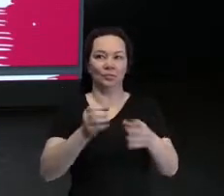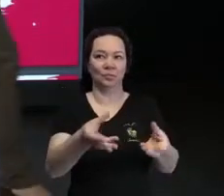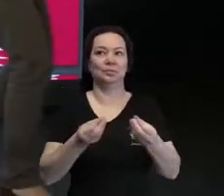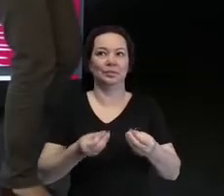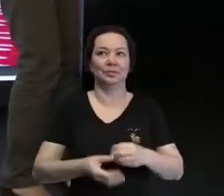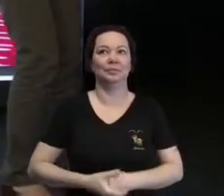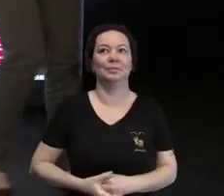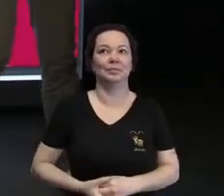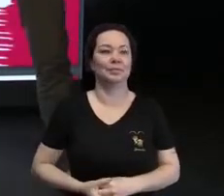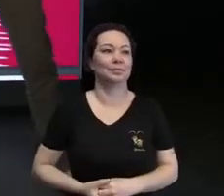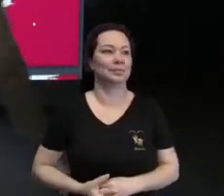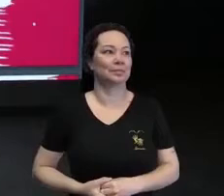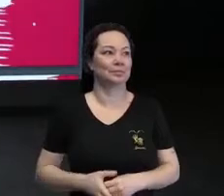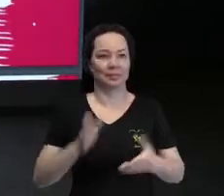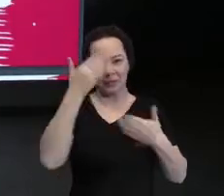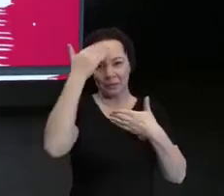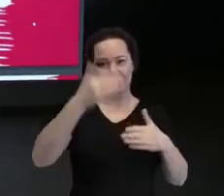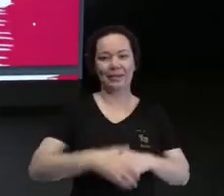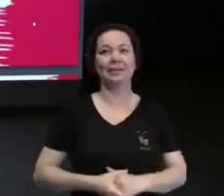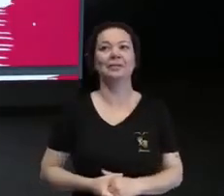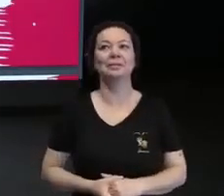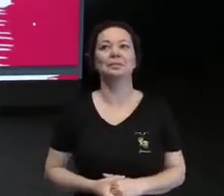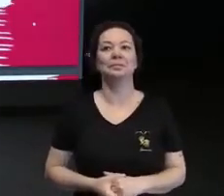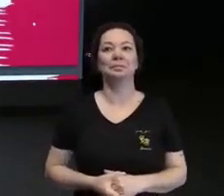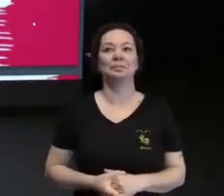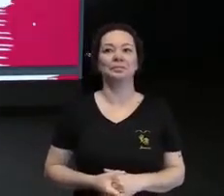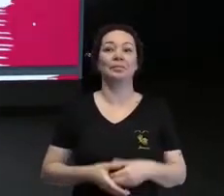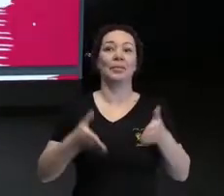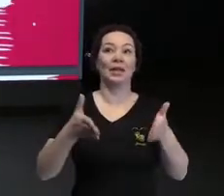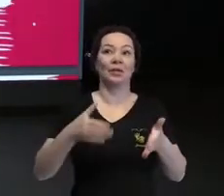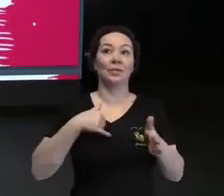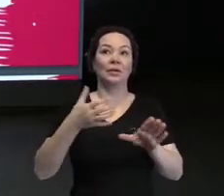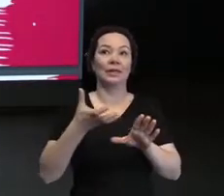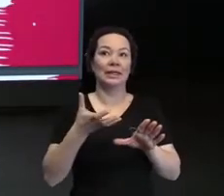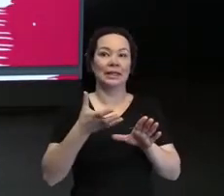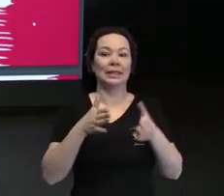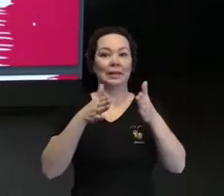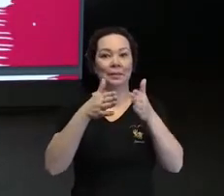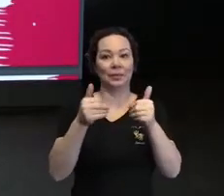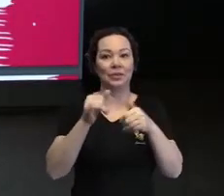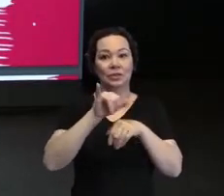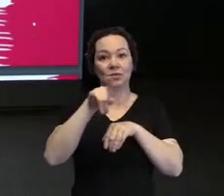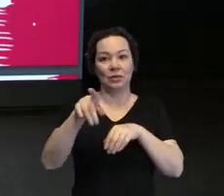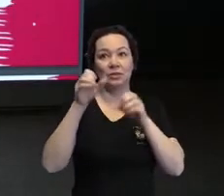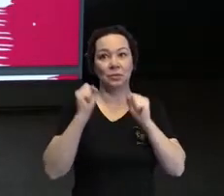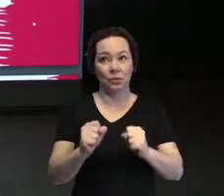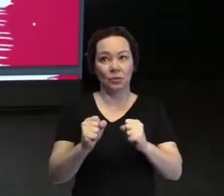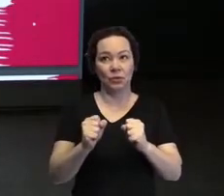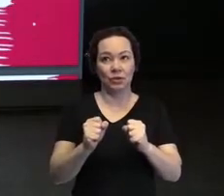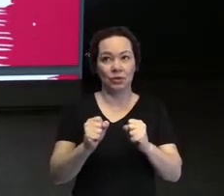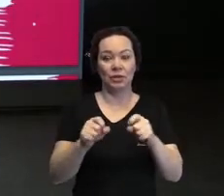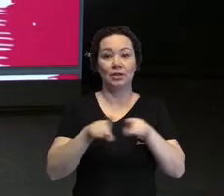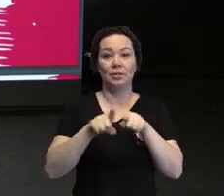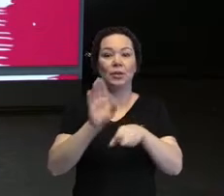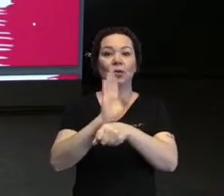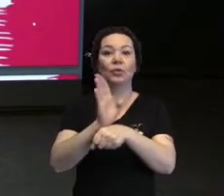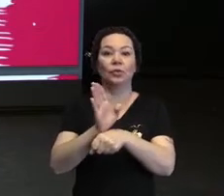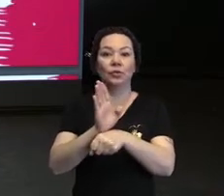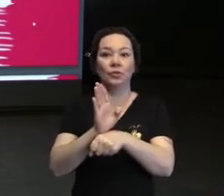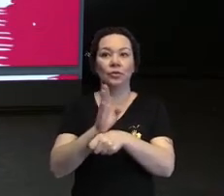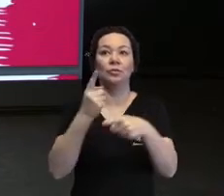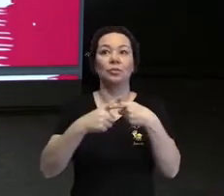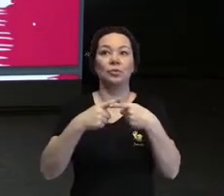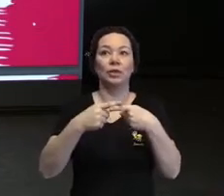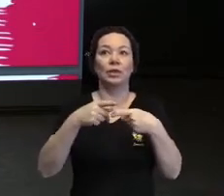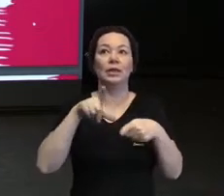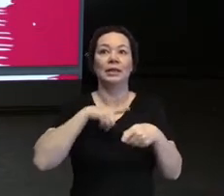queria, ele aqui, obrigada, tá bom. E agora, eu queria pedir se vocês poderiam colocar o vídeo, porque a